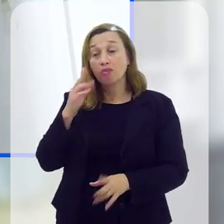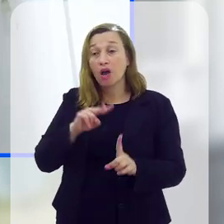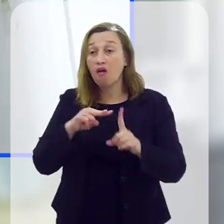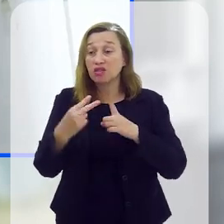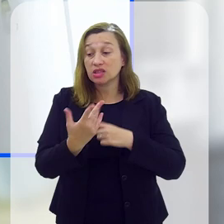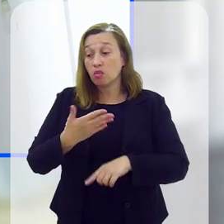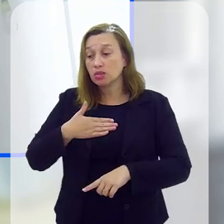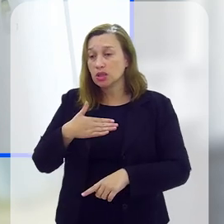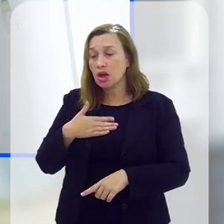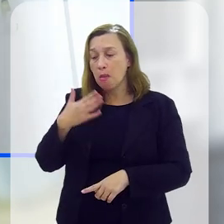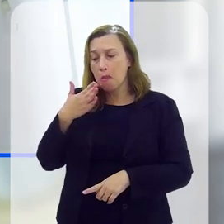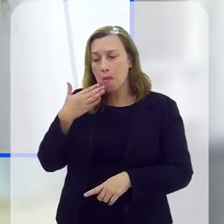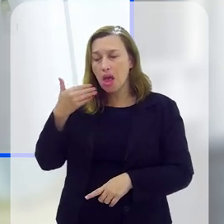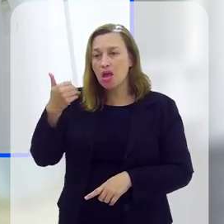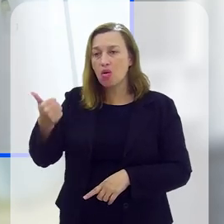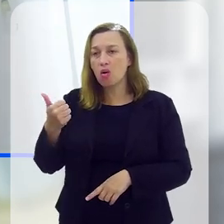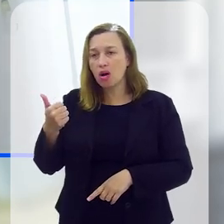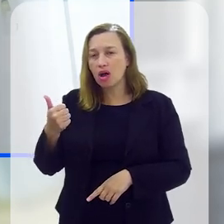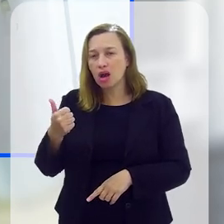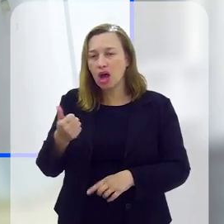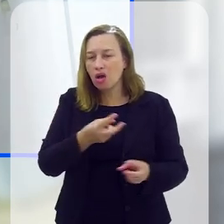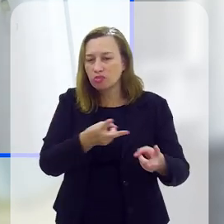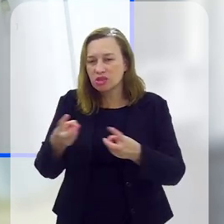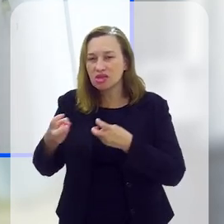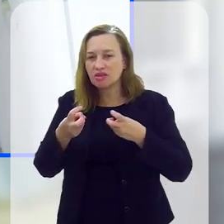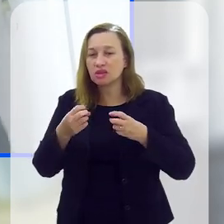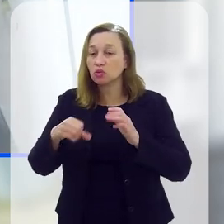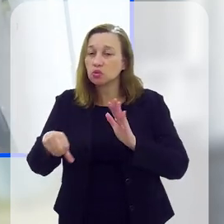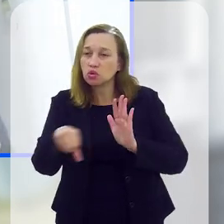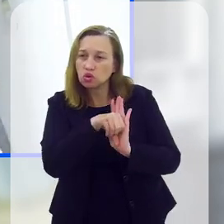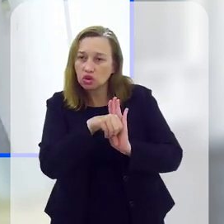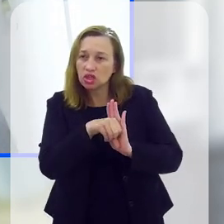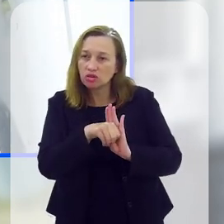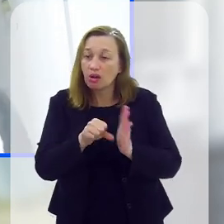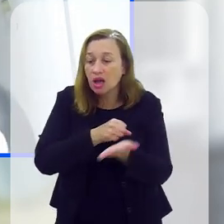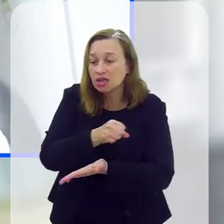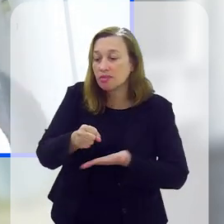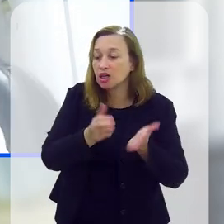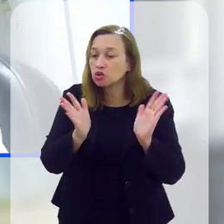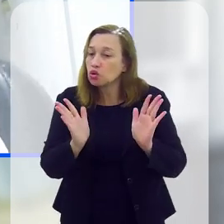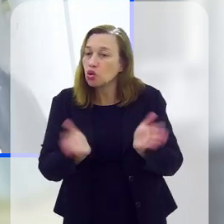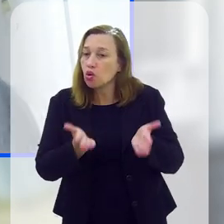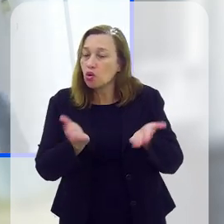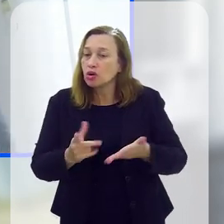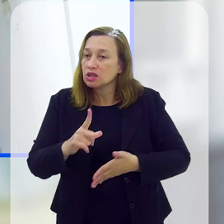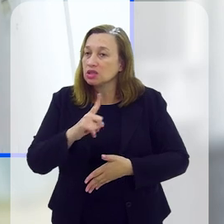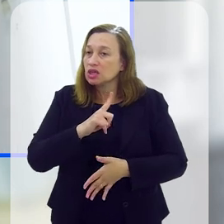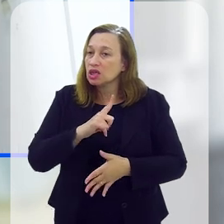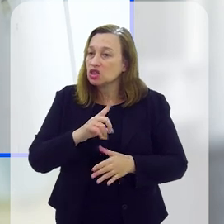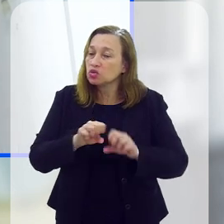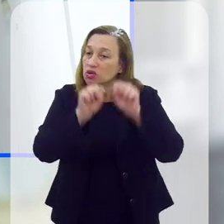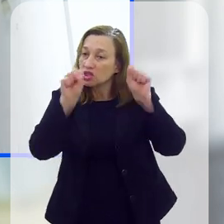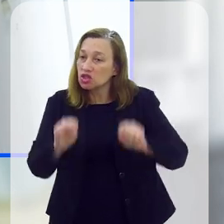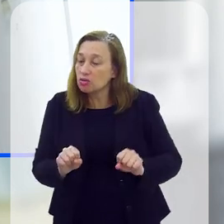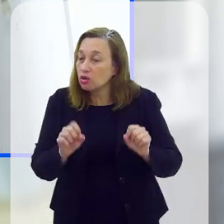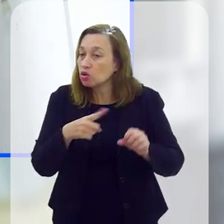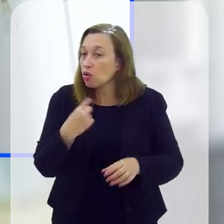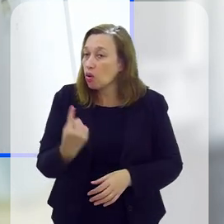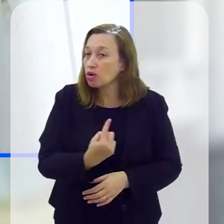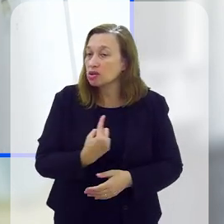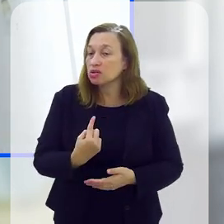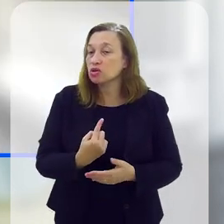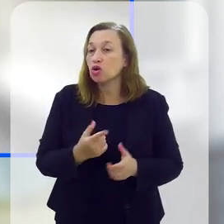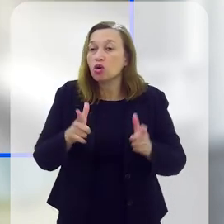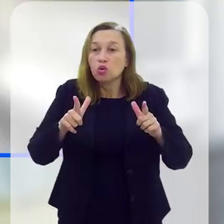a meu ver, melhorar a identificação desses crimes nas nossas bases. Nós temos hoje, no nosso sistema,